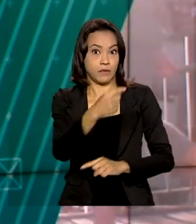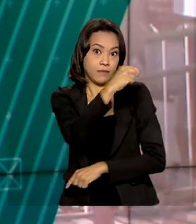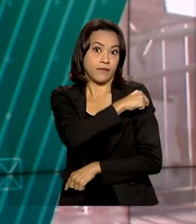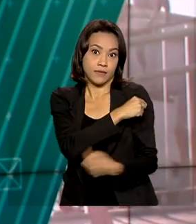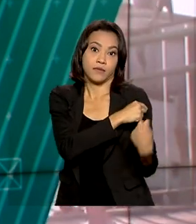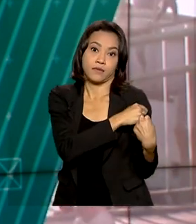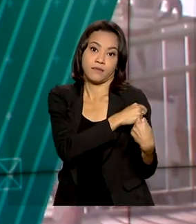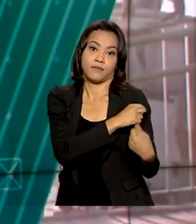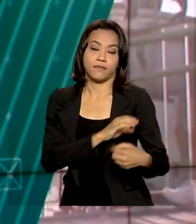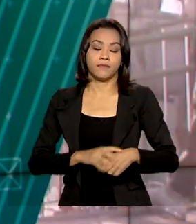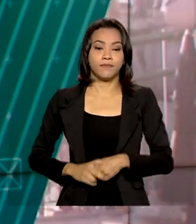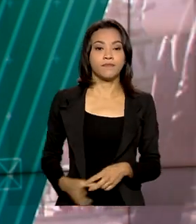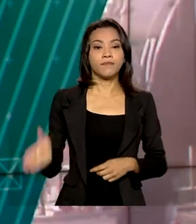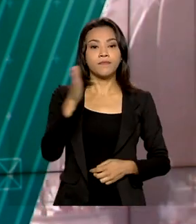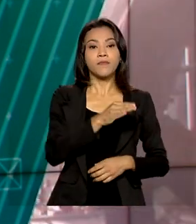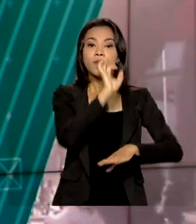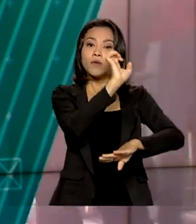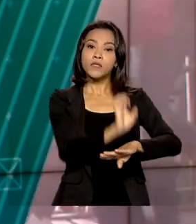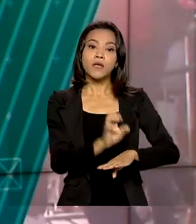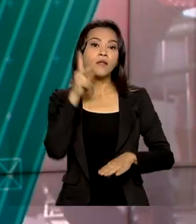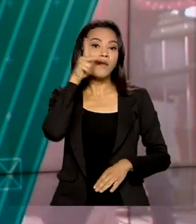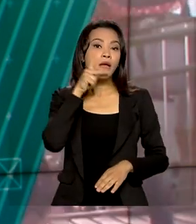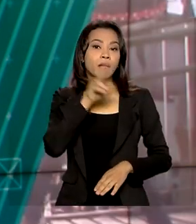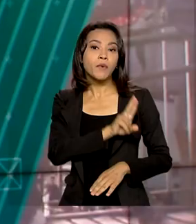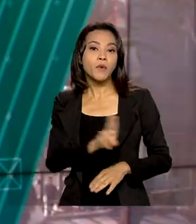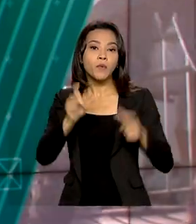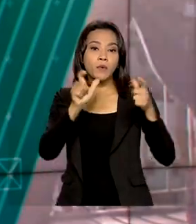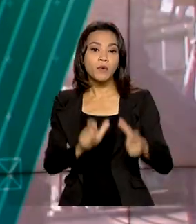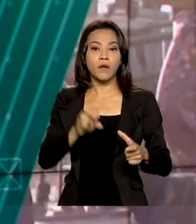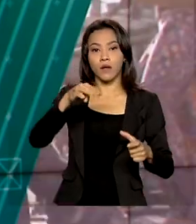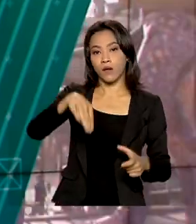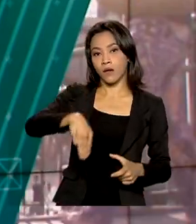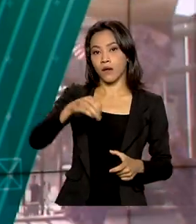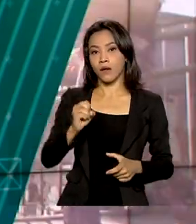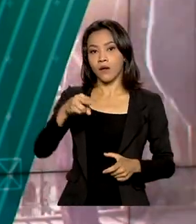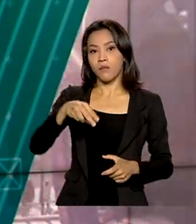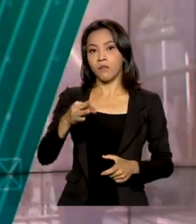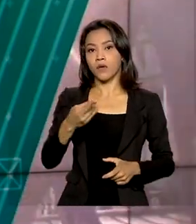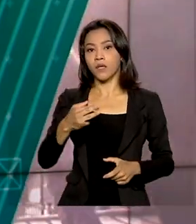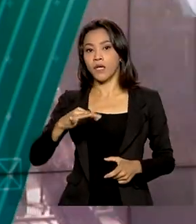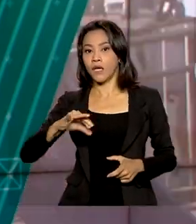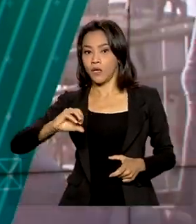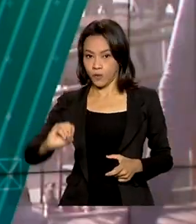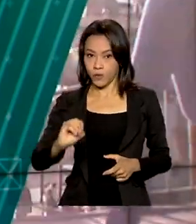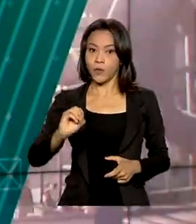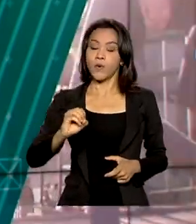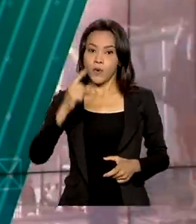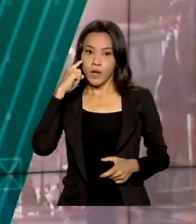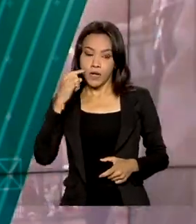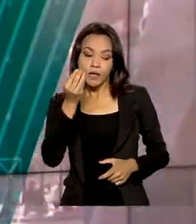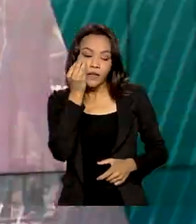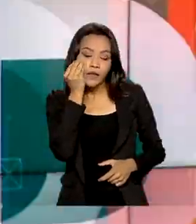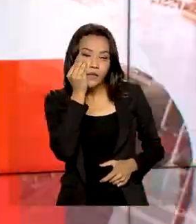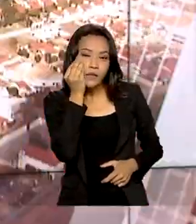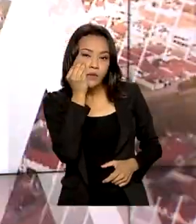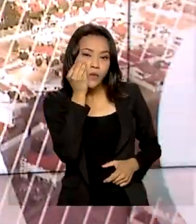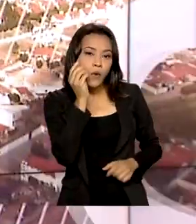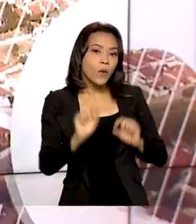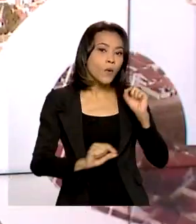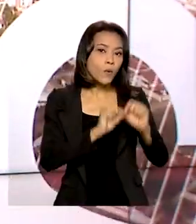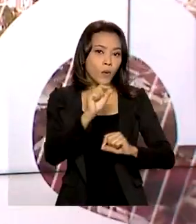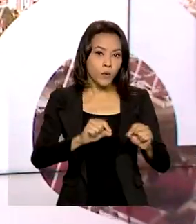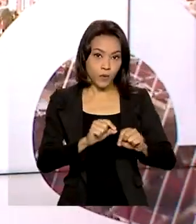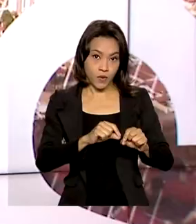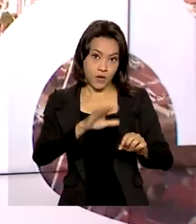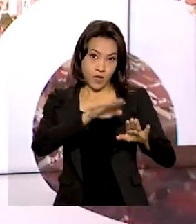Ainda na Paraíba, em Monteiro, o ministro Marcelo Queiroga acompanhou a testagem para a detecção da Covid-19 em crianças